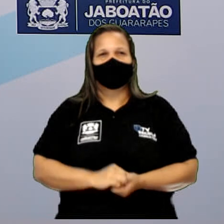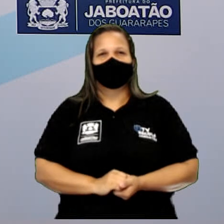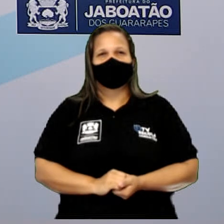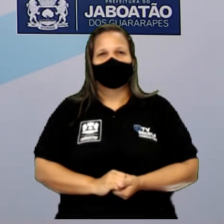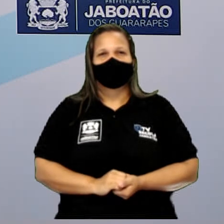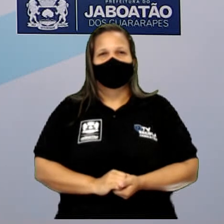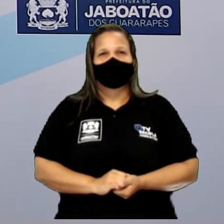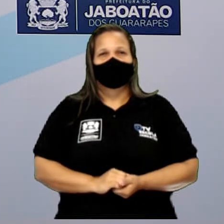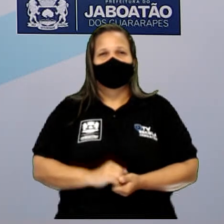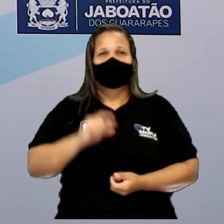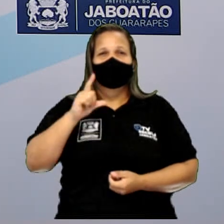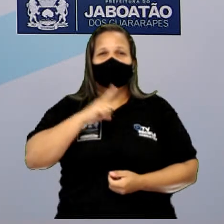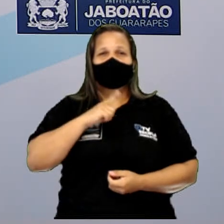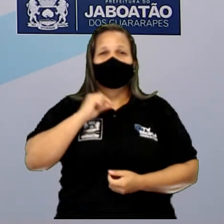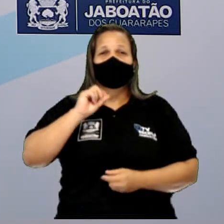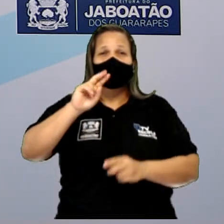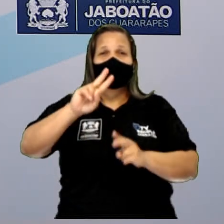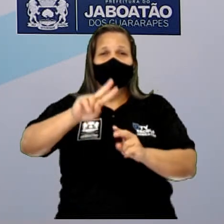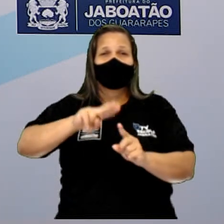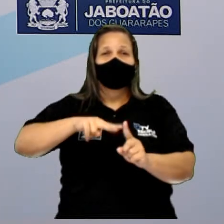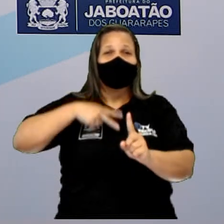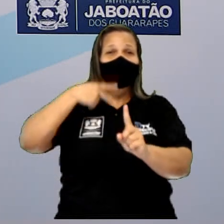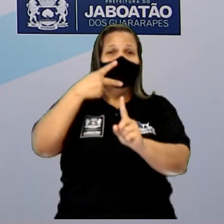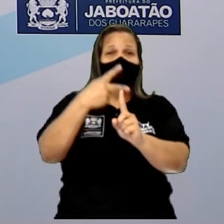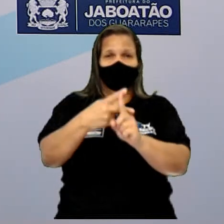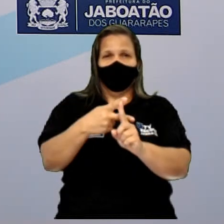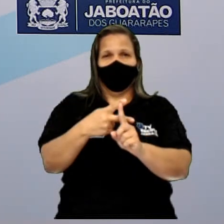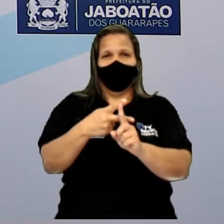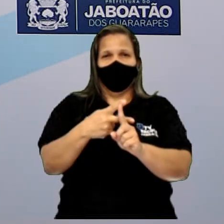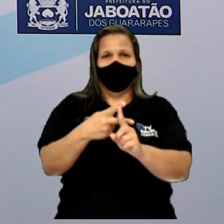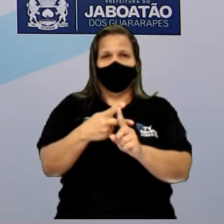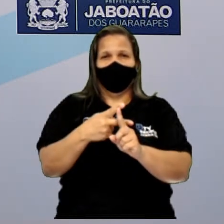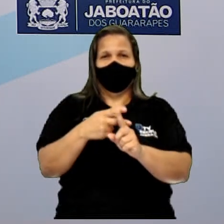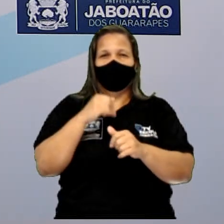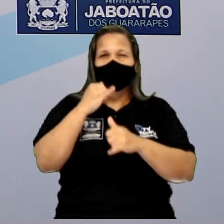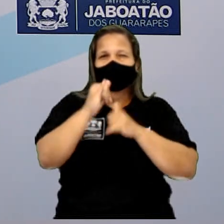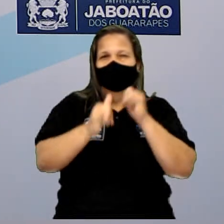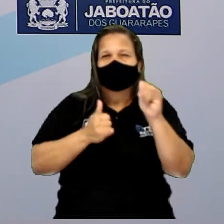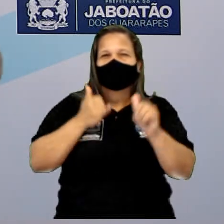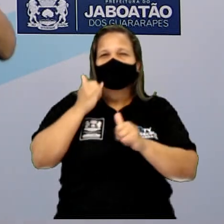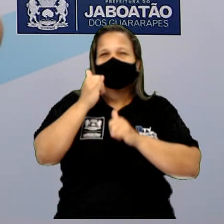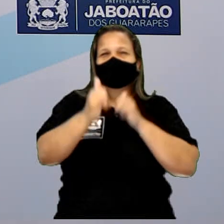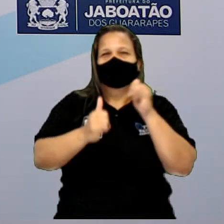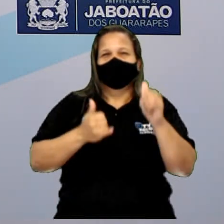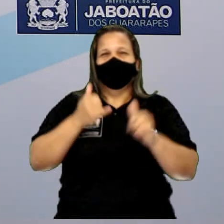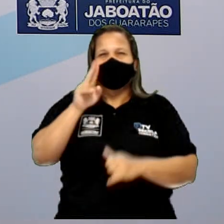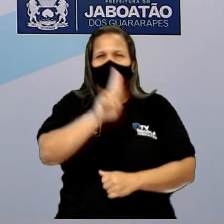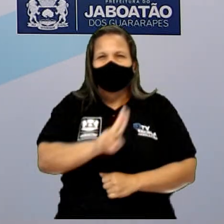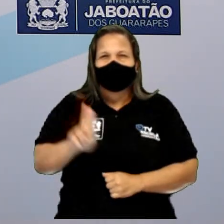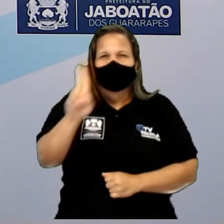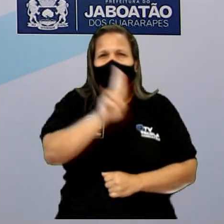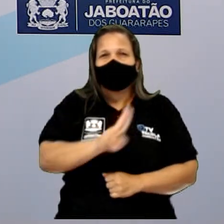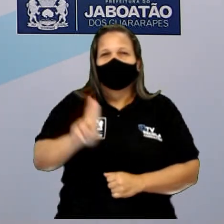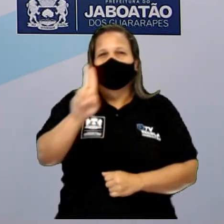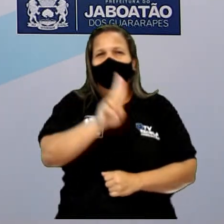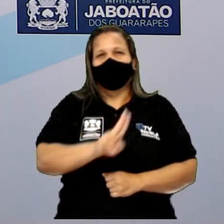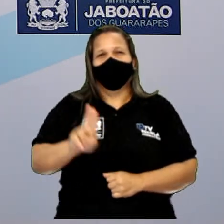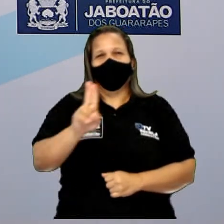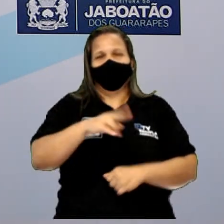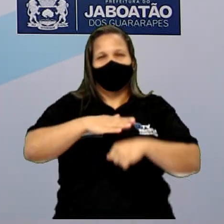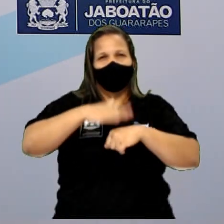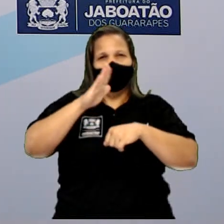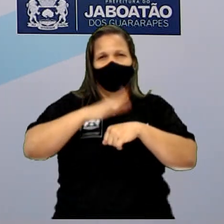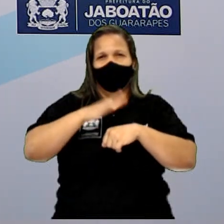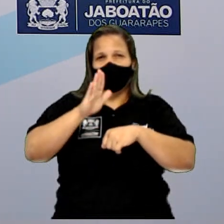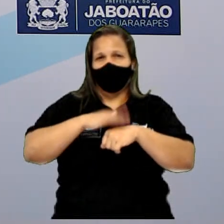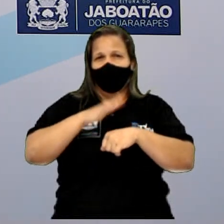dobro da capacidade das baterias comuns, de maneira geral. São as baterias mais utilizadas hoje em dia. Por quê? Porque ela